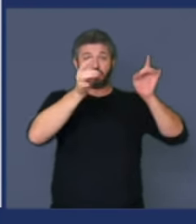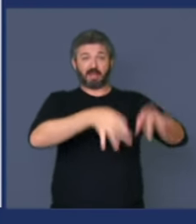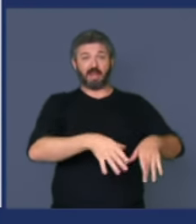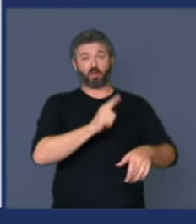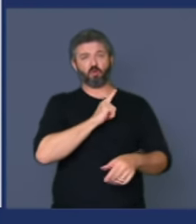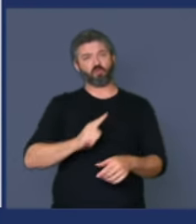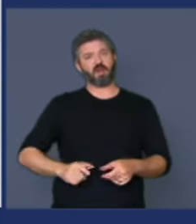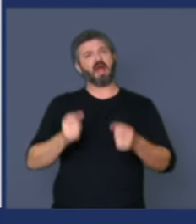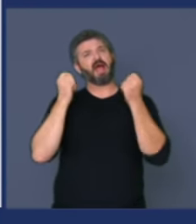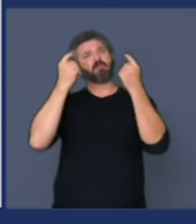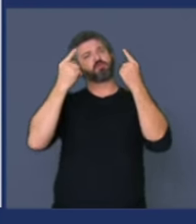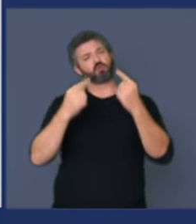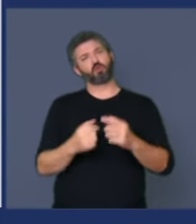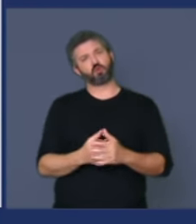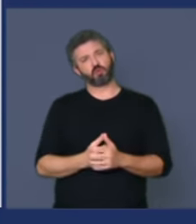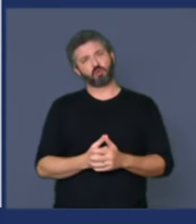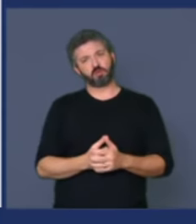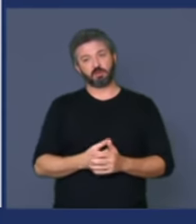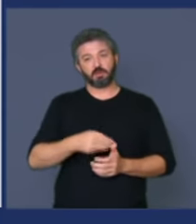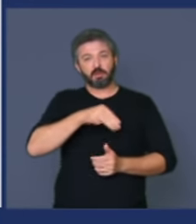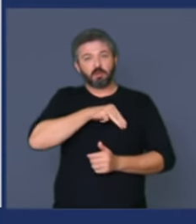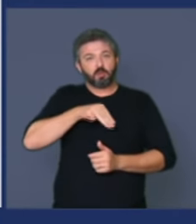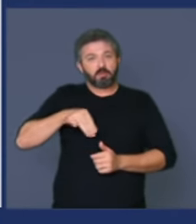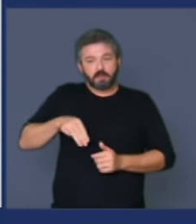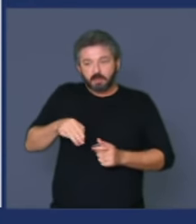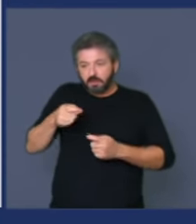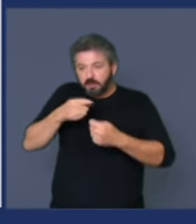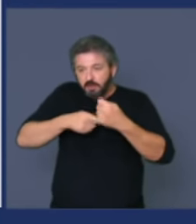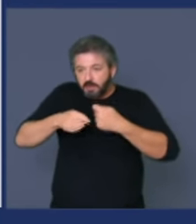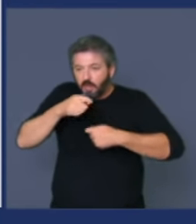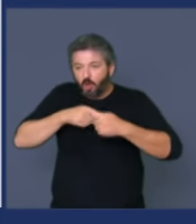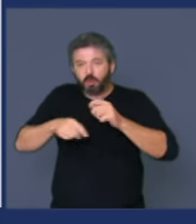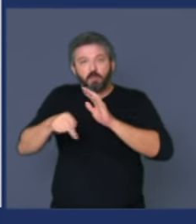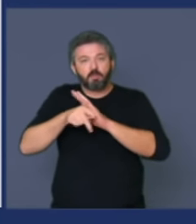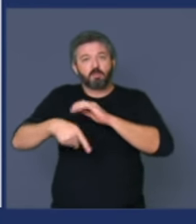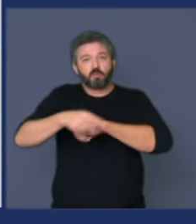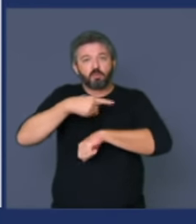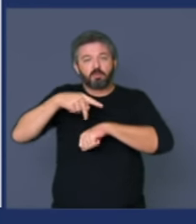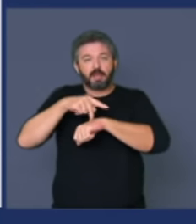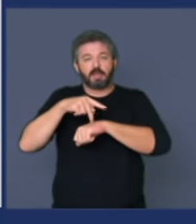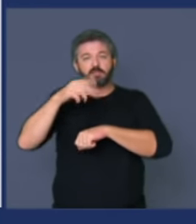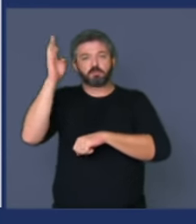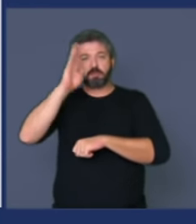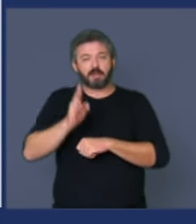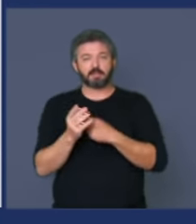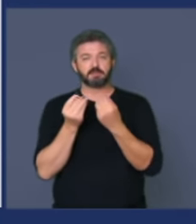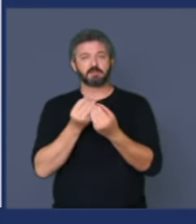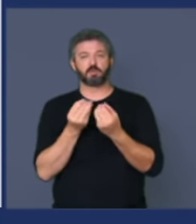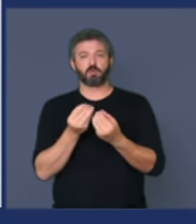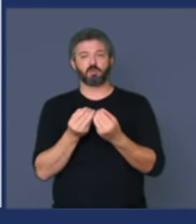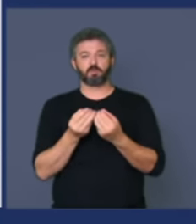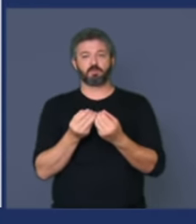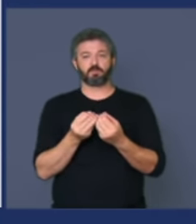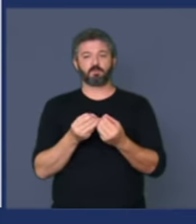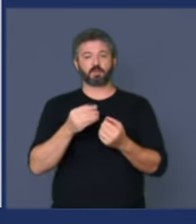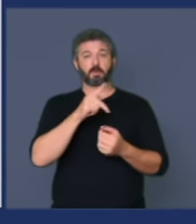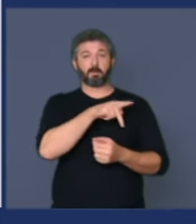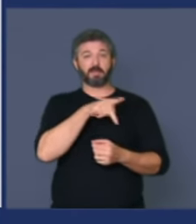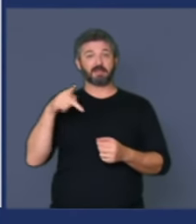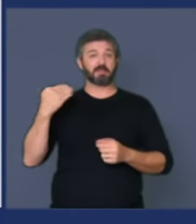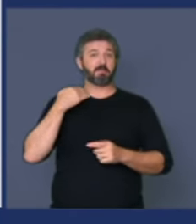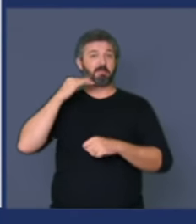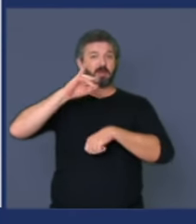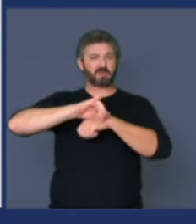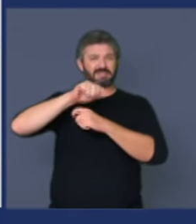o ministro da economia de um país como o Brasil o presidente do Banco Central